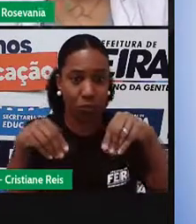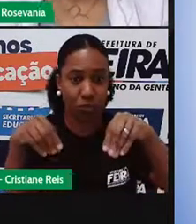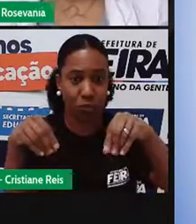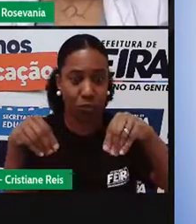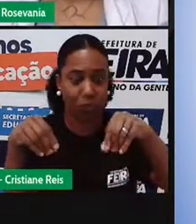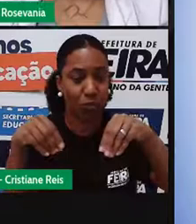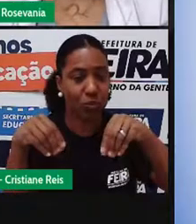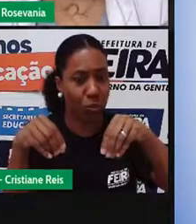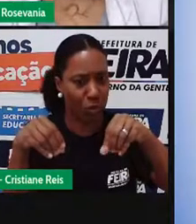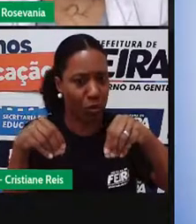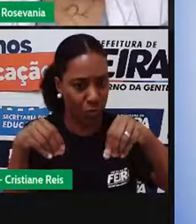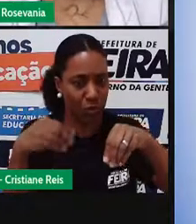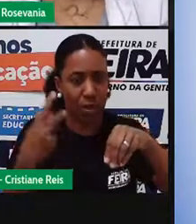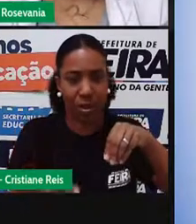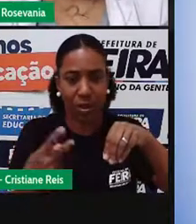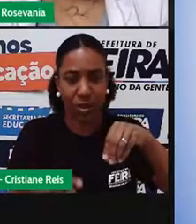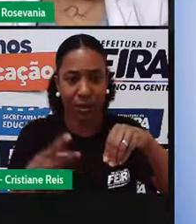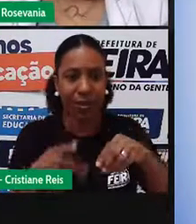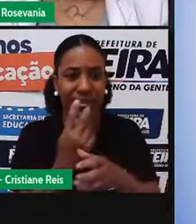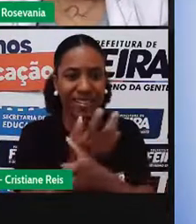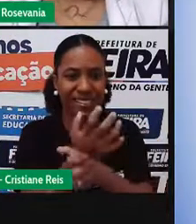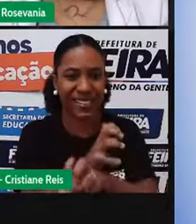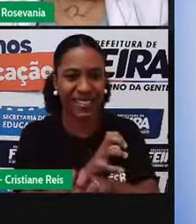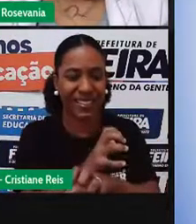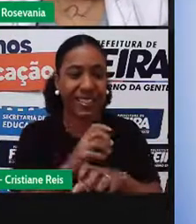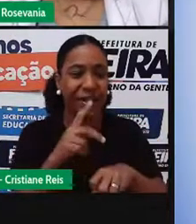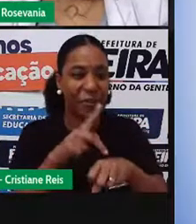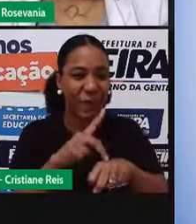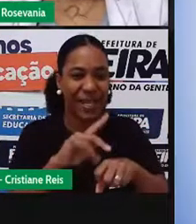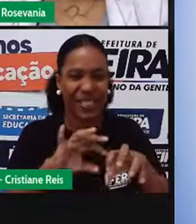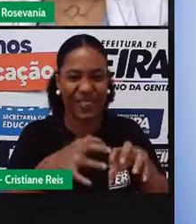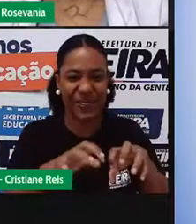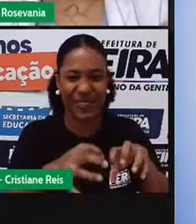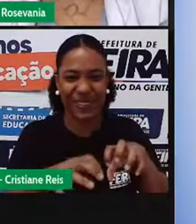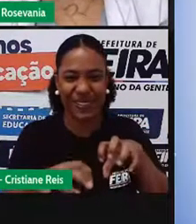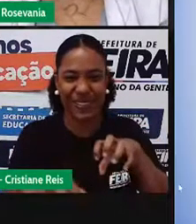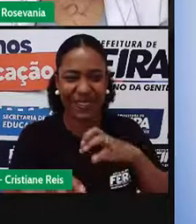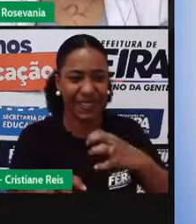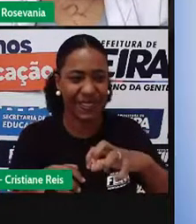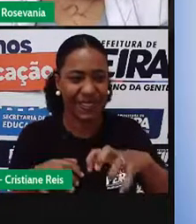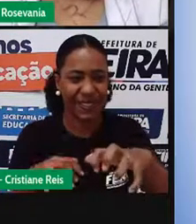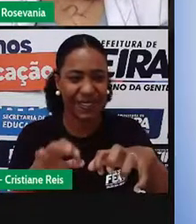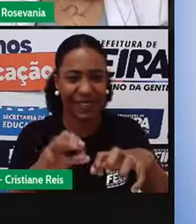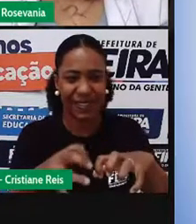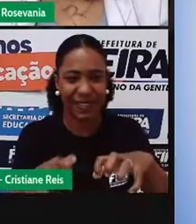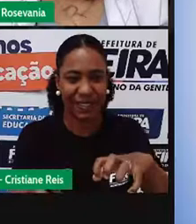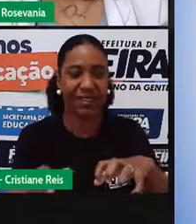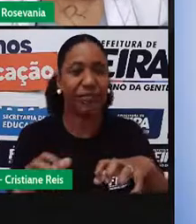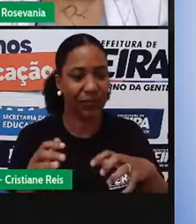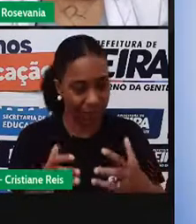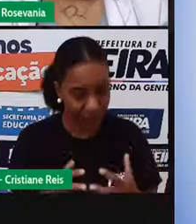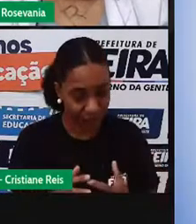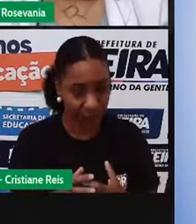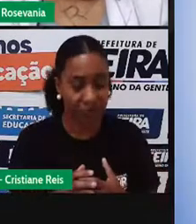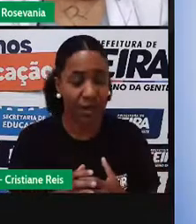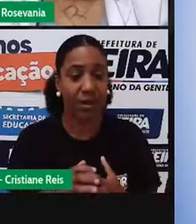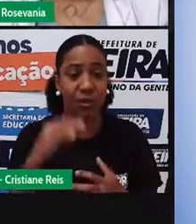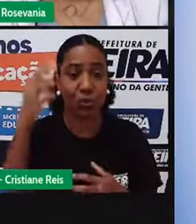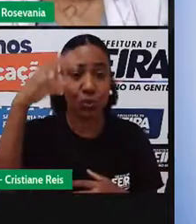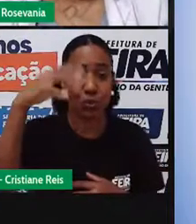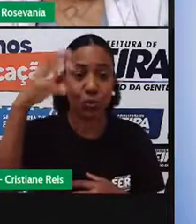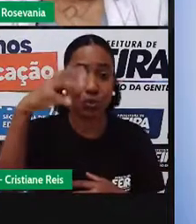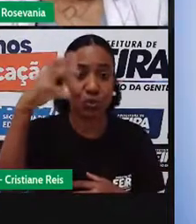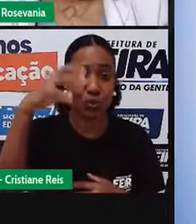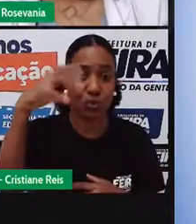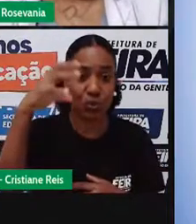próximas do sertão, ele é cheio de pedra, né, todo pedregoso solo, mas, em compensação, com poucas chuvas,